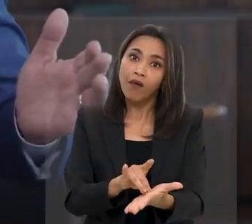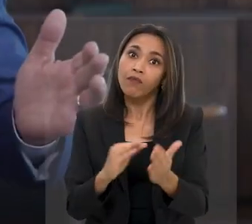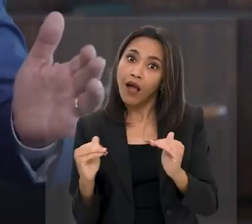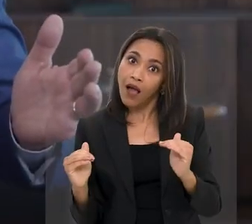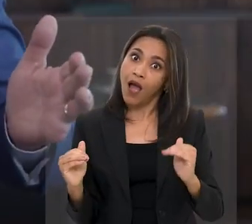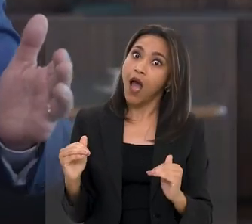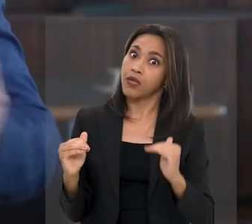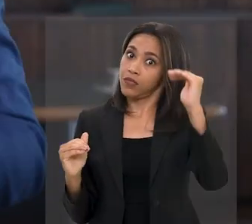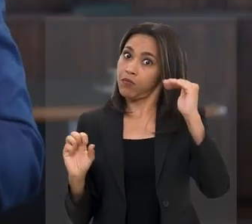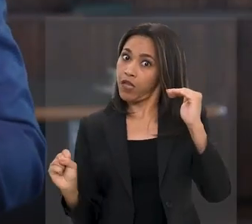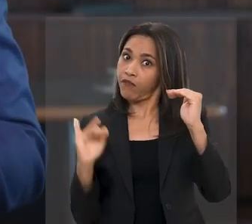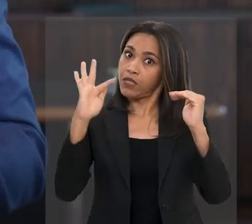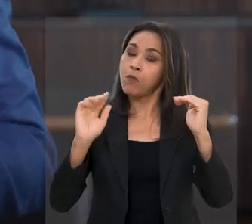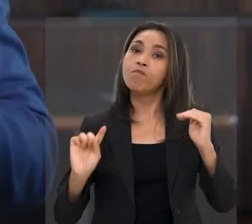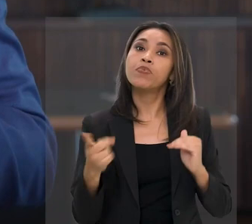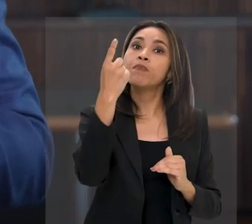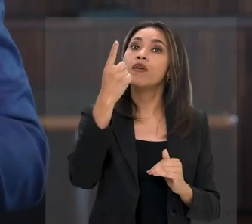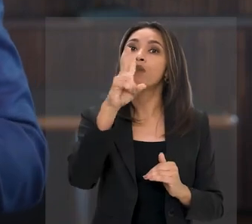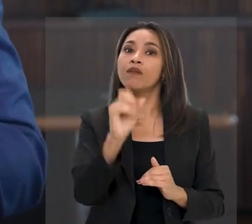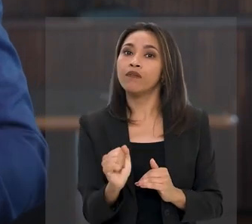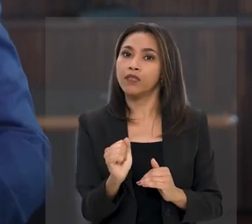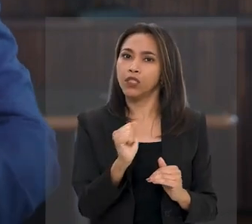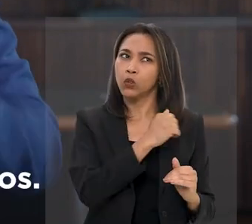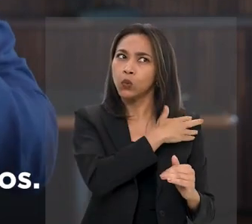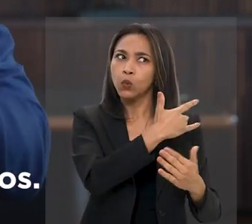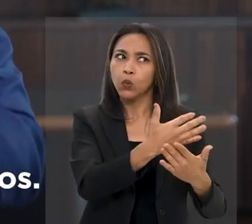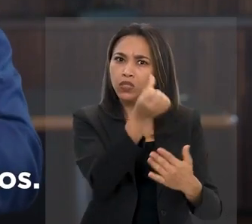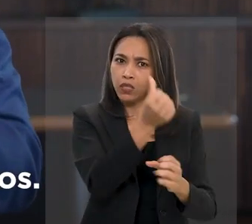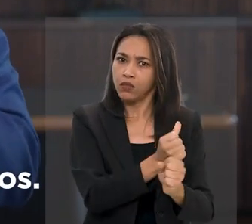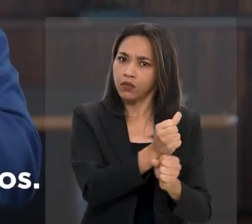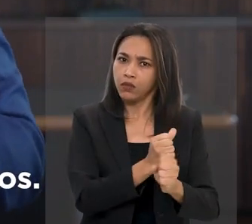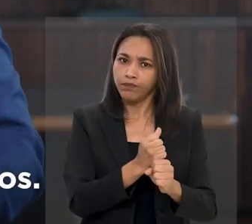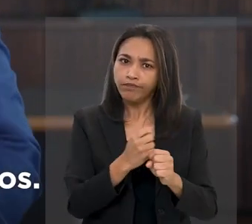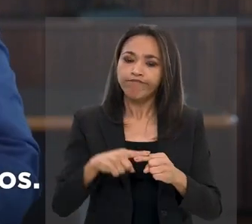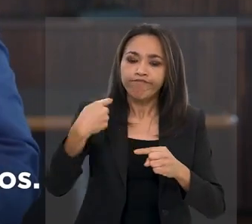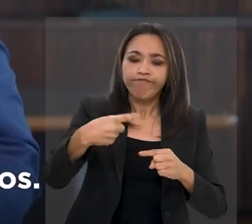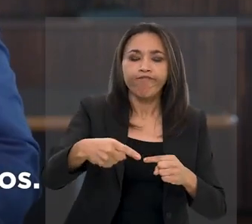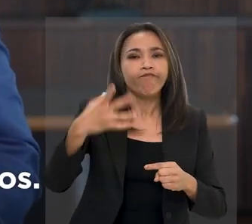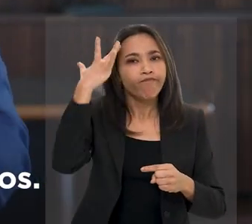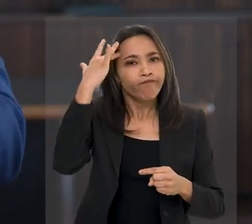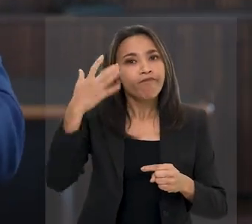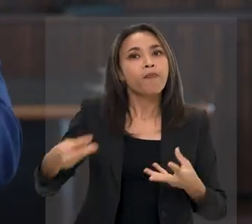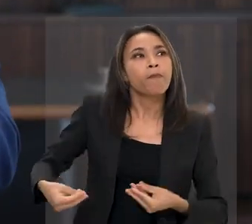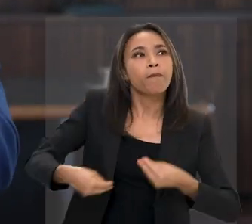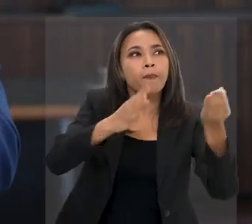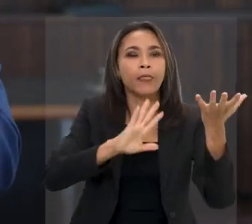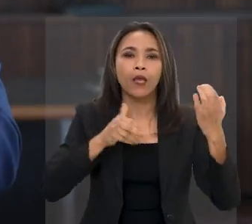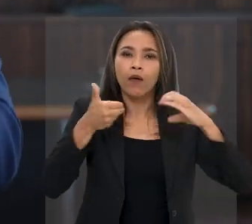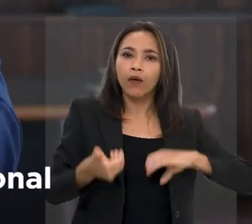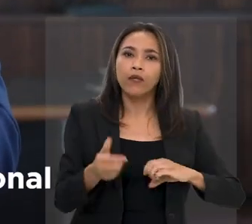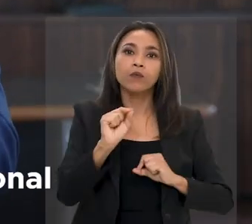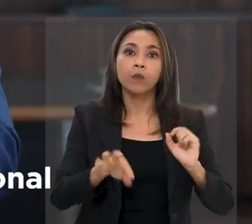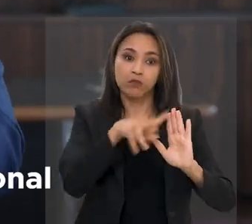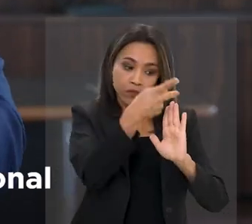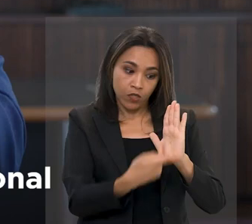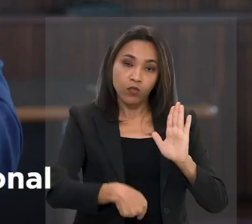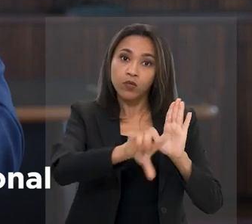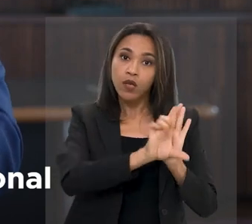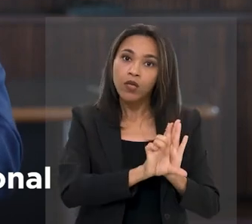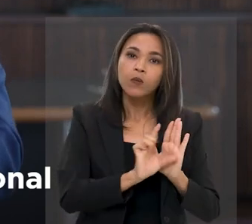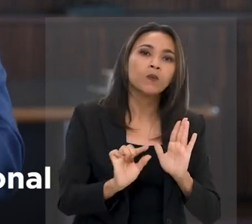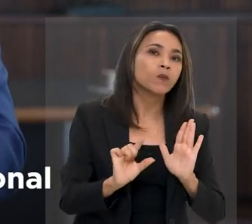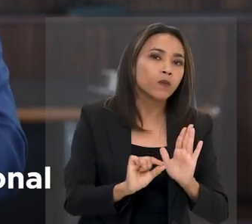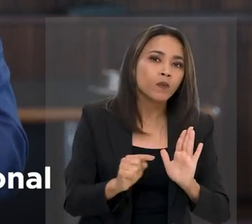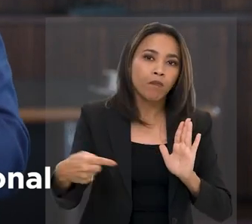um aumento pequeno, mas real, acima da inflação, pela primeira vez depois de seis anos. Nos próximos dias, encaminharei ao